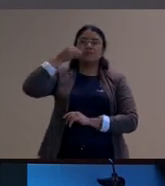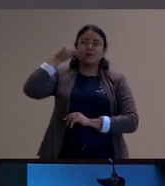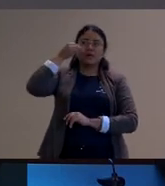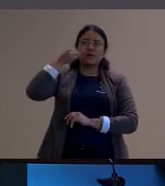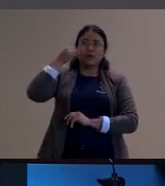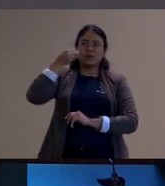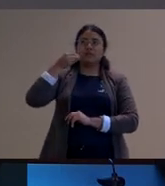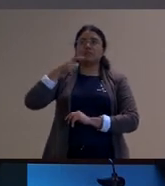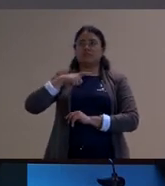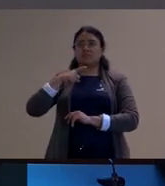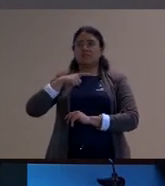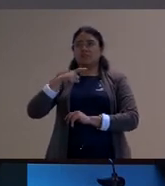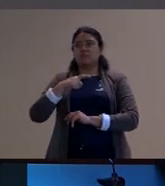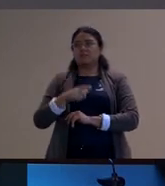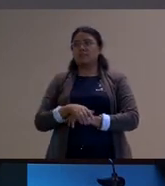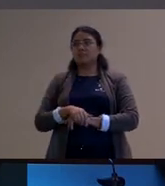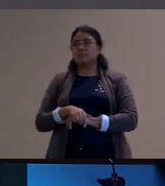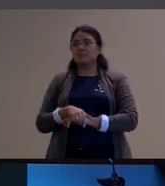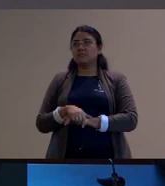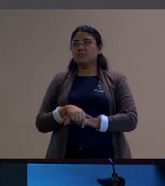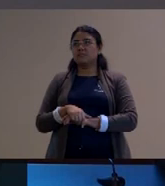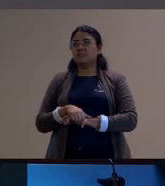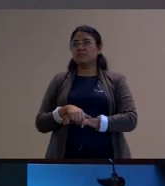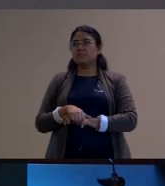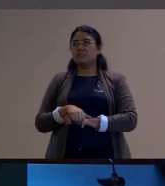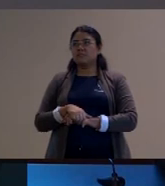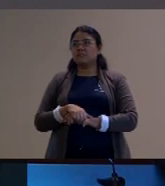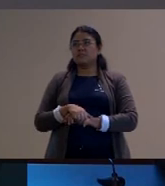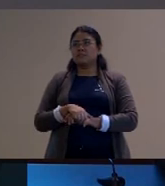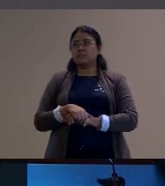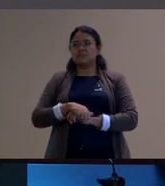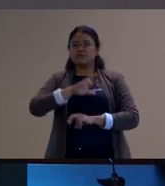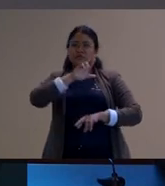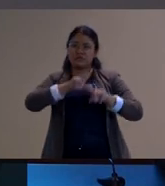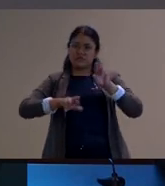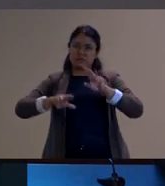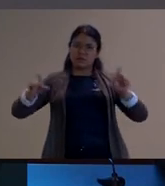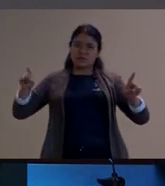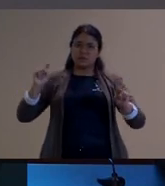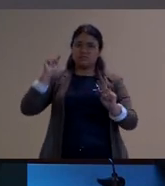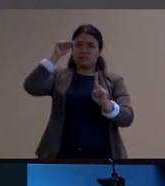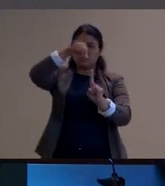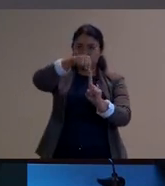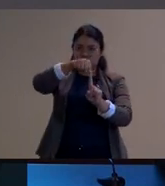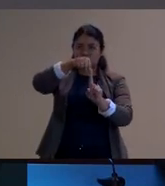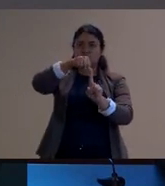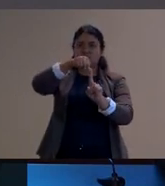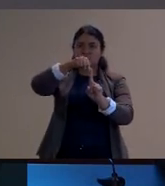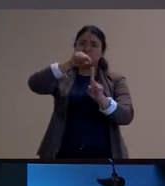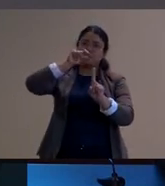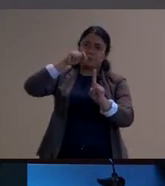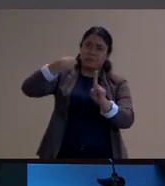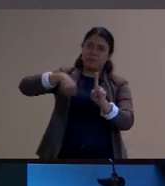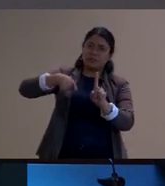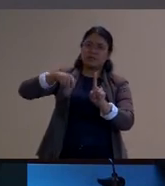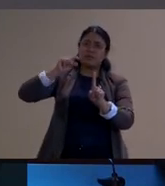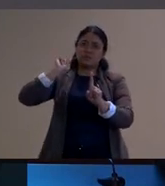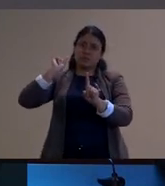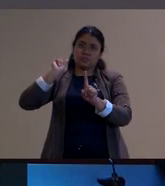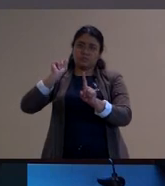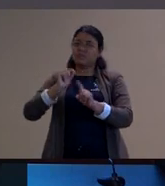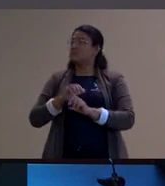algumas assim e com diferentes matizes então para compreender também você precisa fazer essa